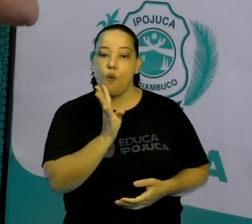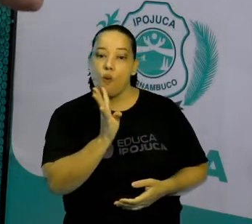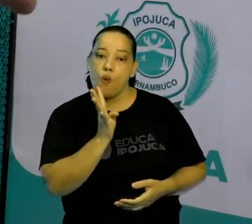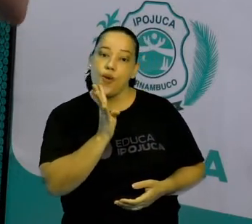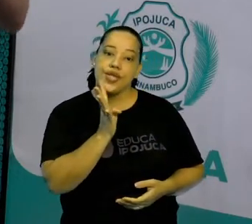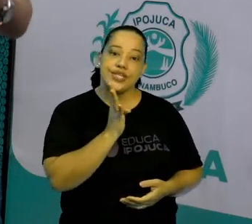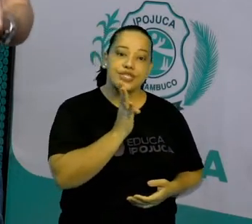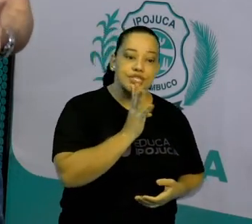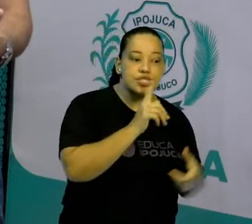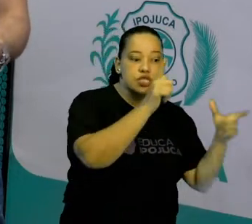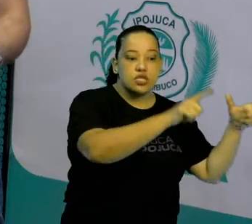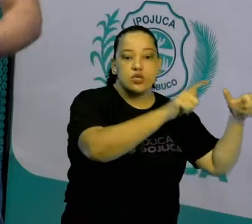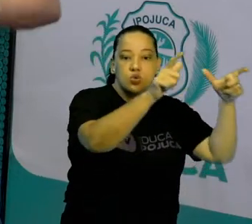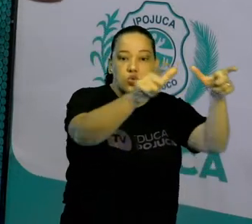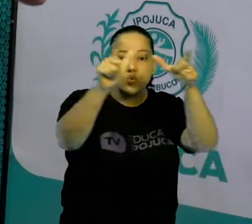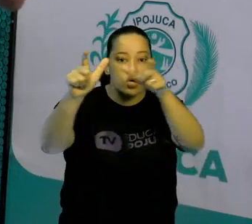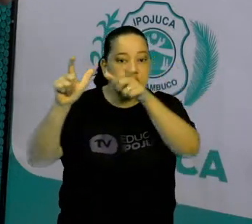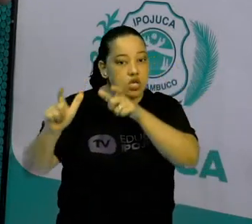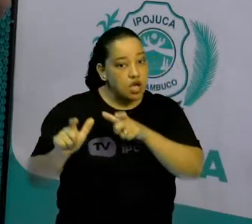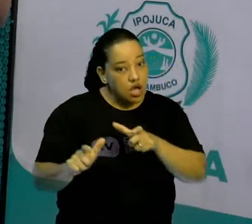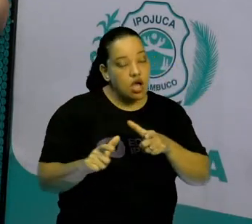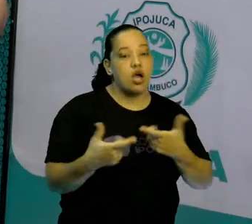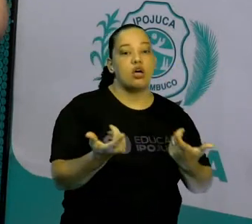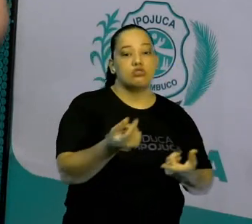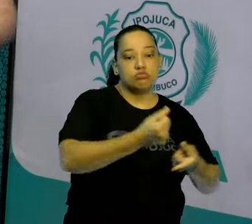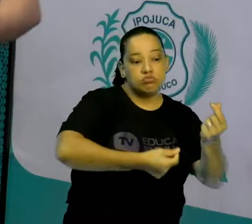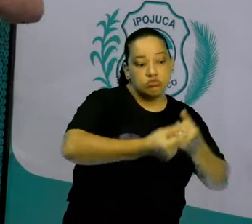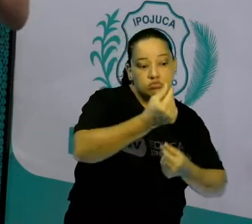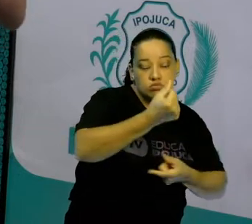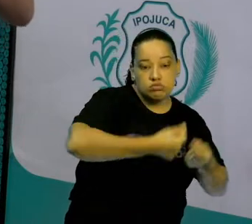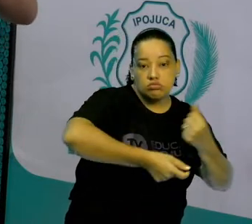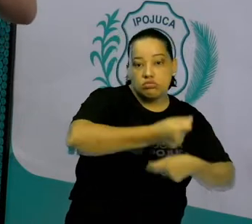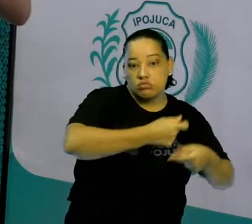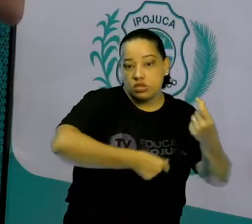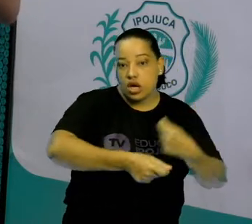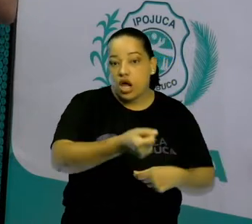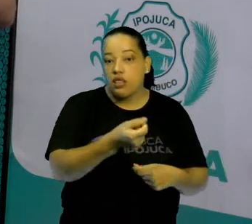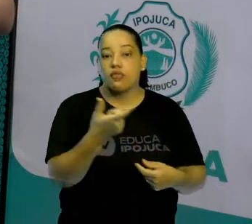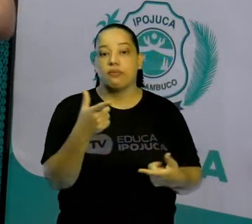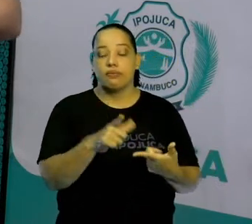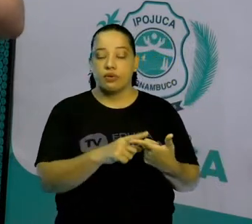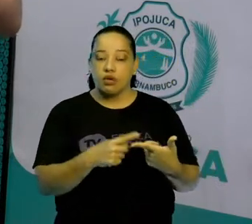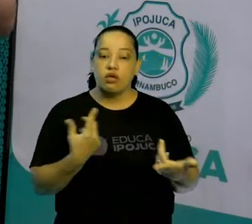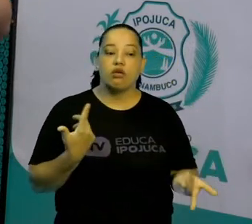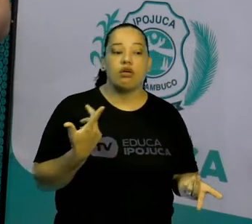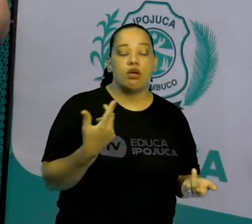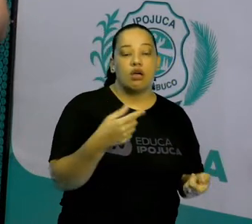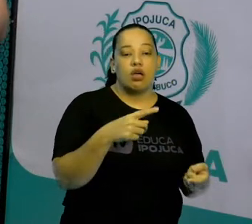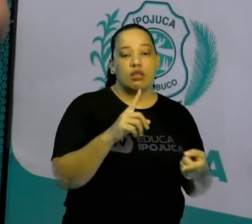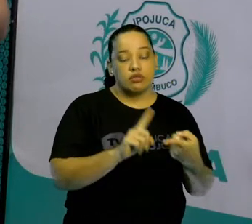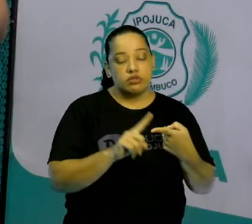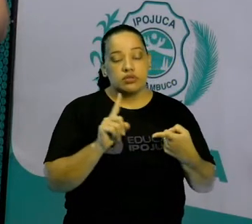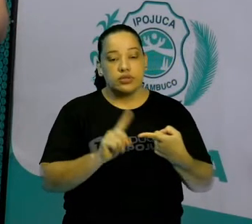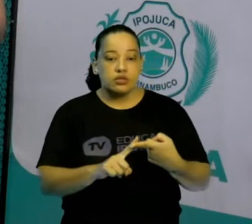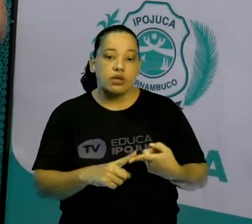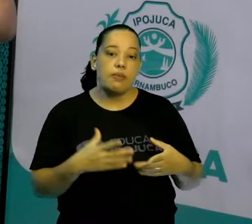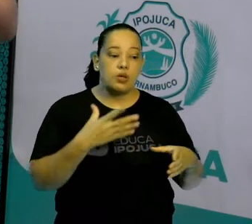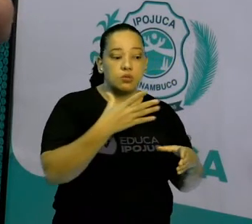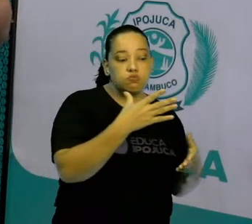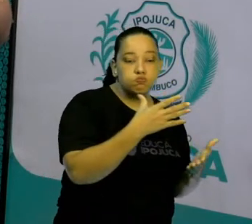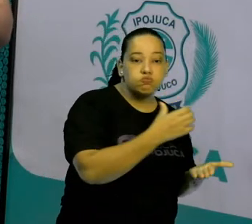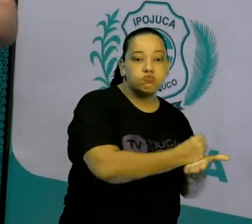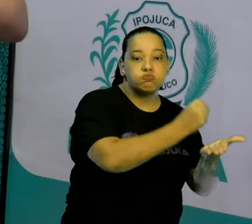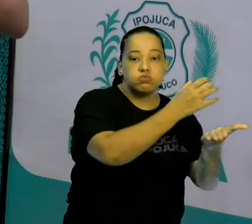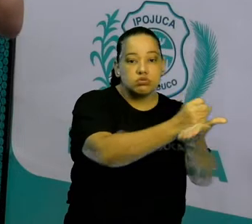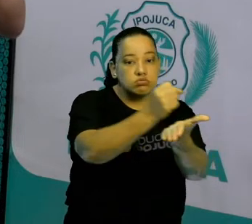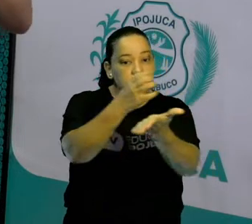outras regiões, fazer comércio com essas regiões e também de conquistar novas terras, certo? Nas